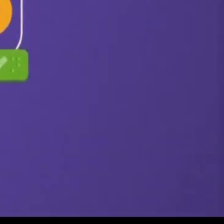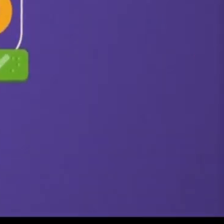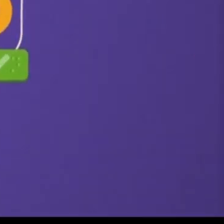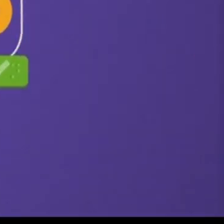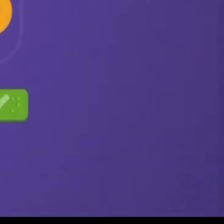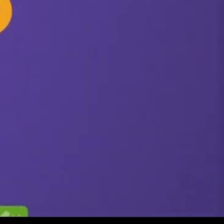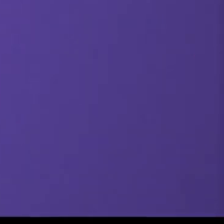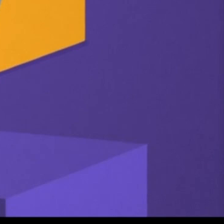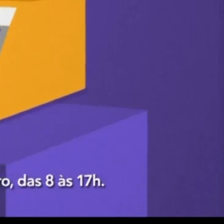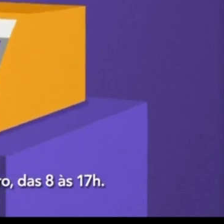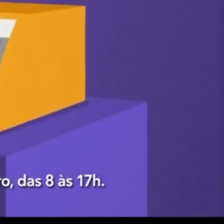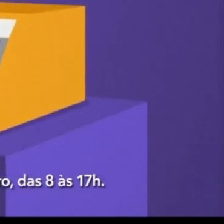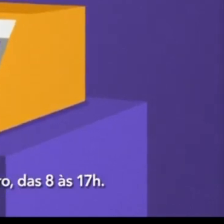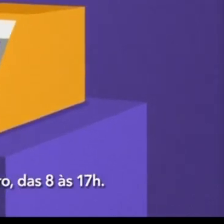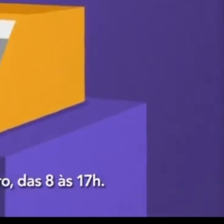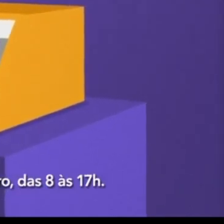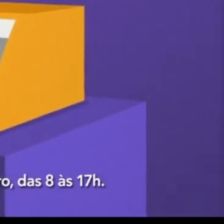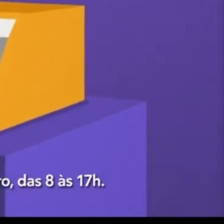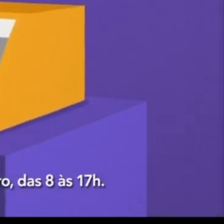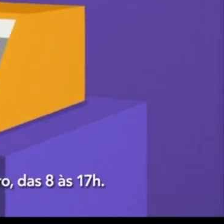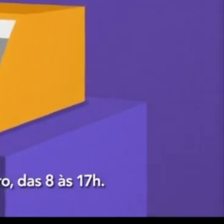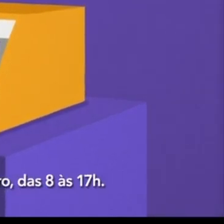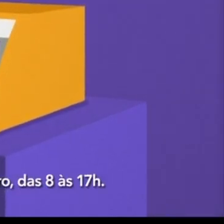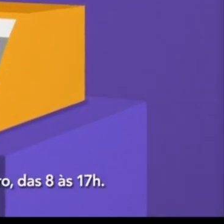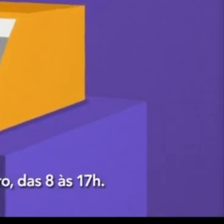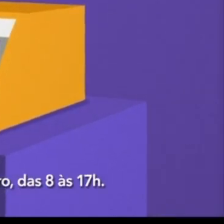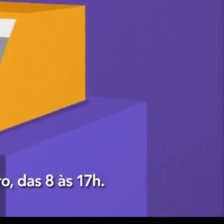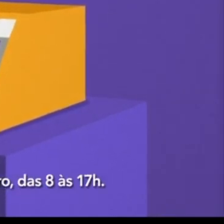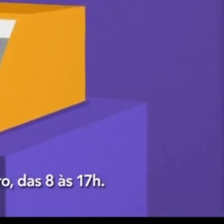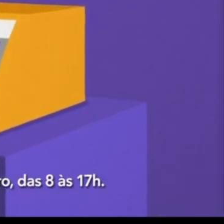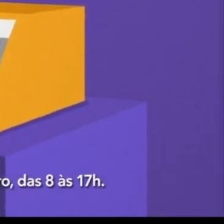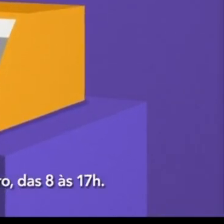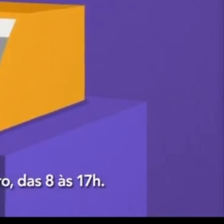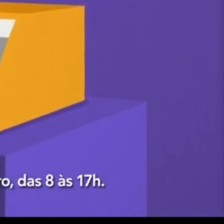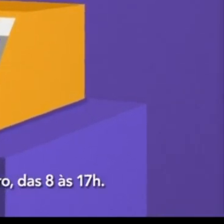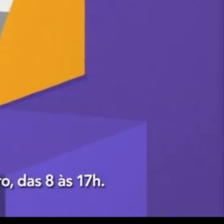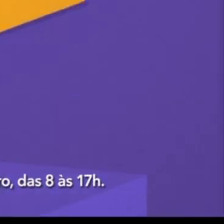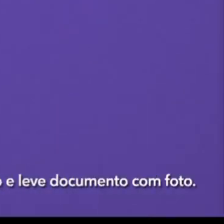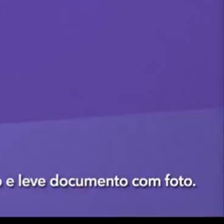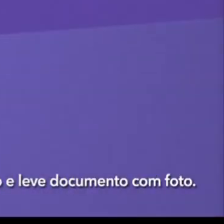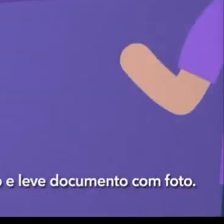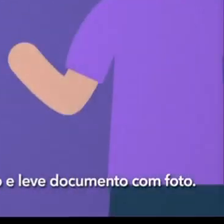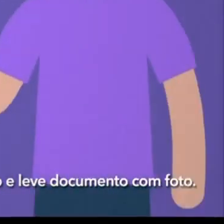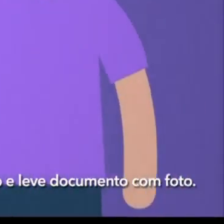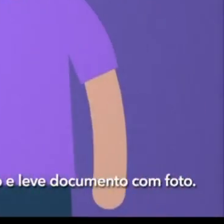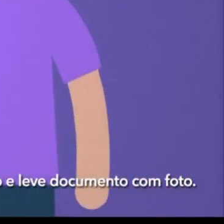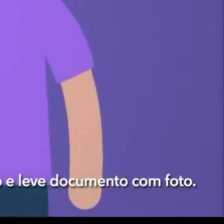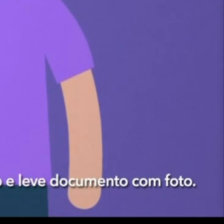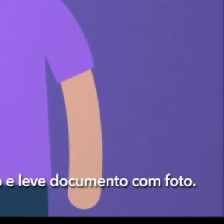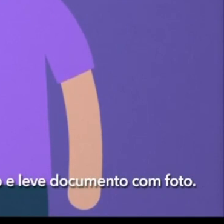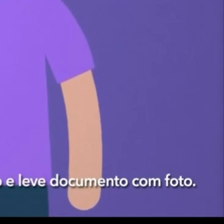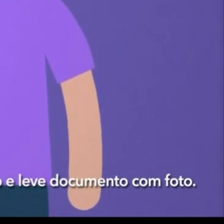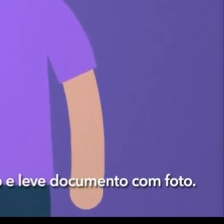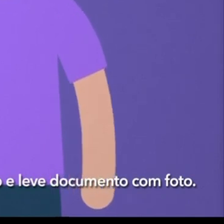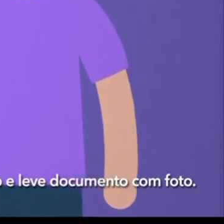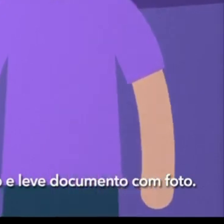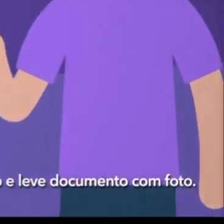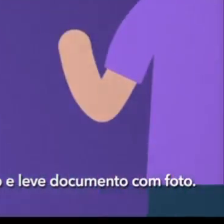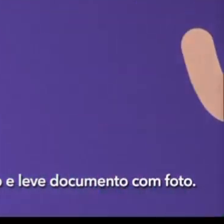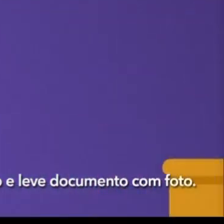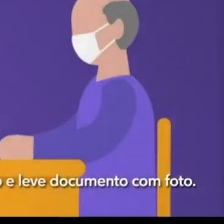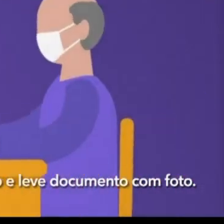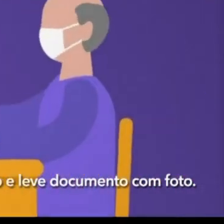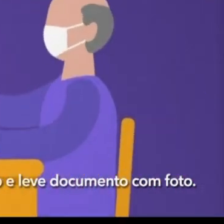Eleições 2022. O primeiro turno será dia 2 de outubro, das 8 às 17 horas. Antes de sair para votar, confirme o local de